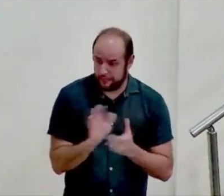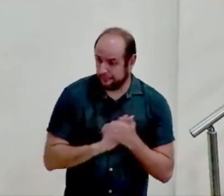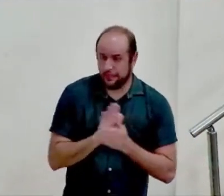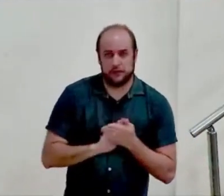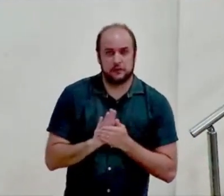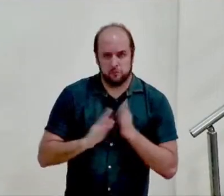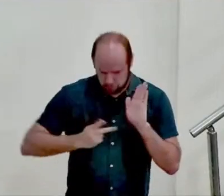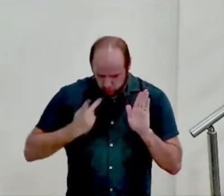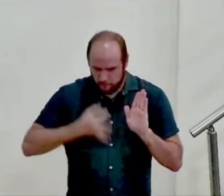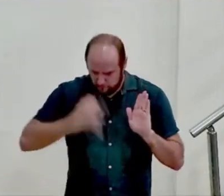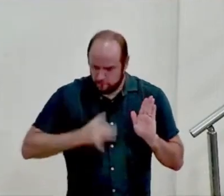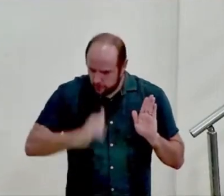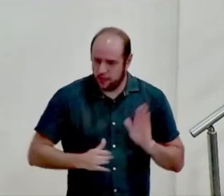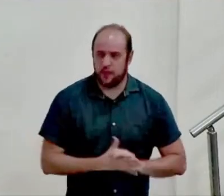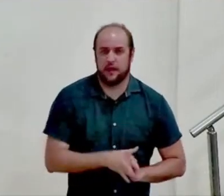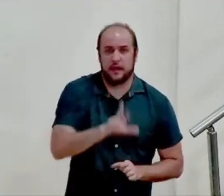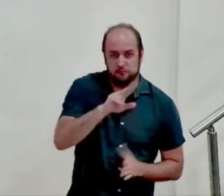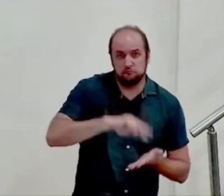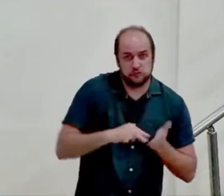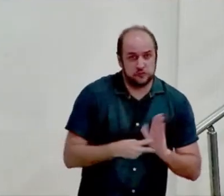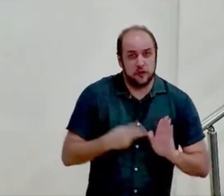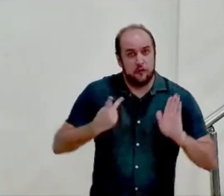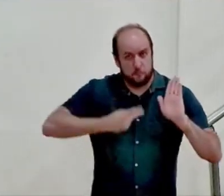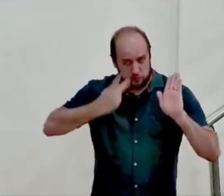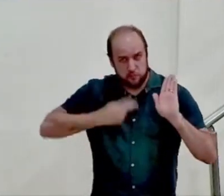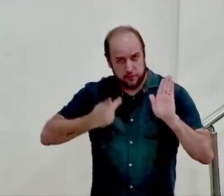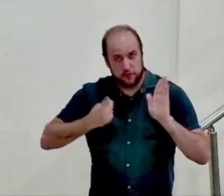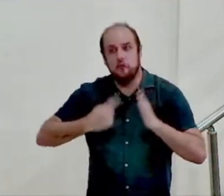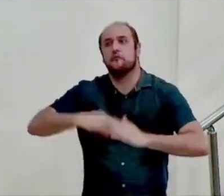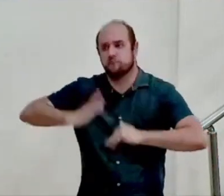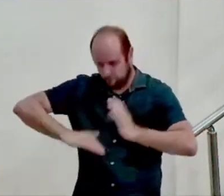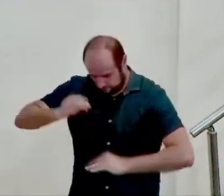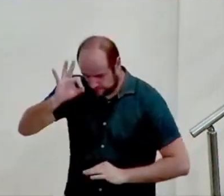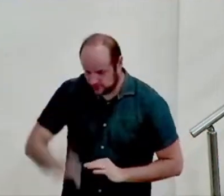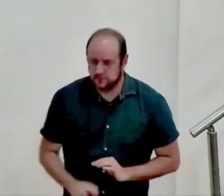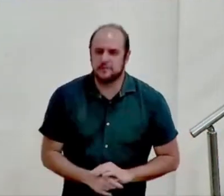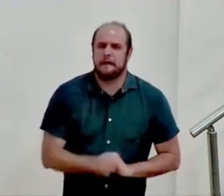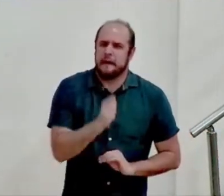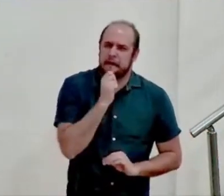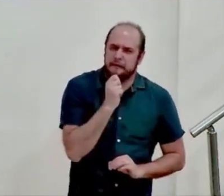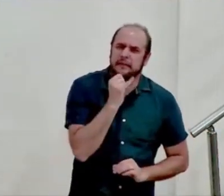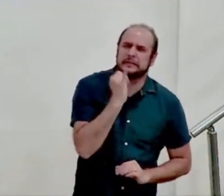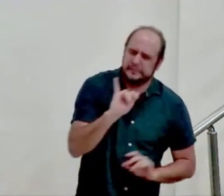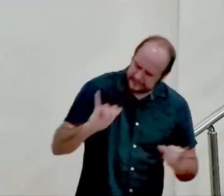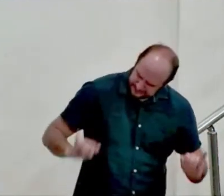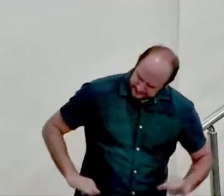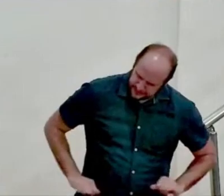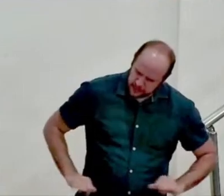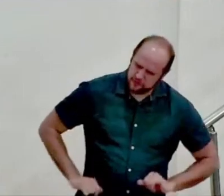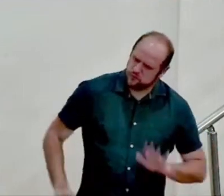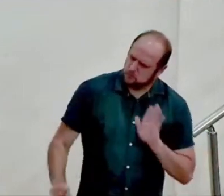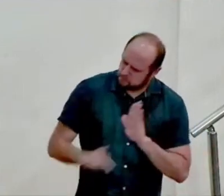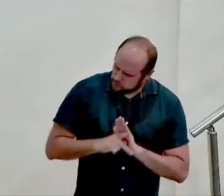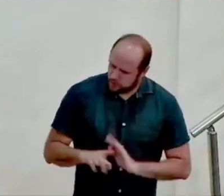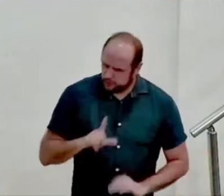significa quando uma pessoa faz uma promessa ela cumpre essa promessa mesmo que isso traga sacrifício pessoal para ela